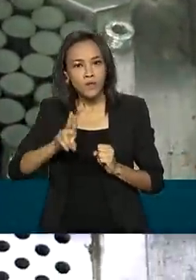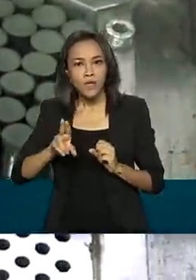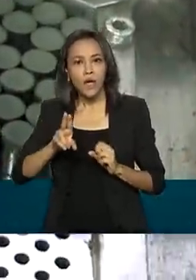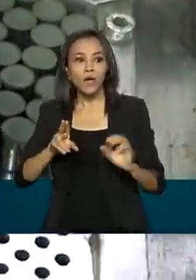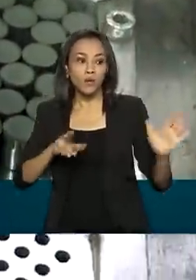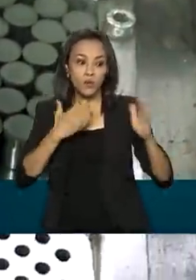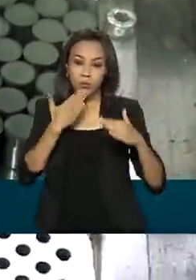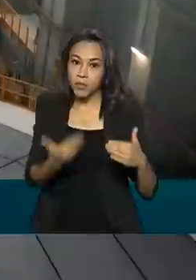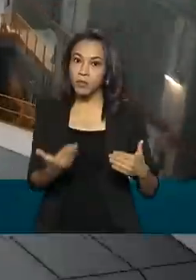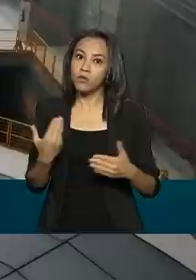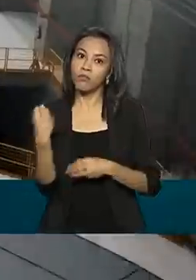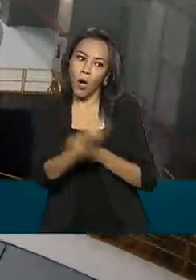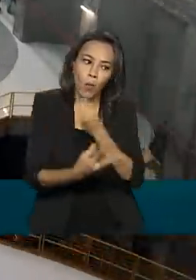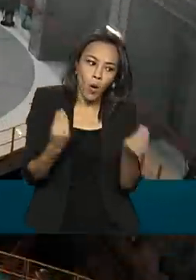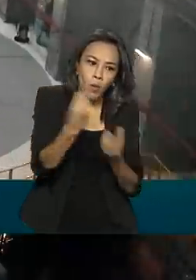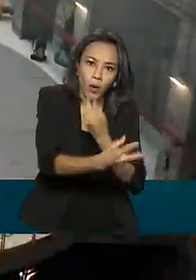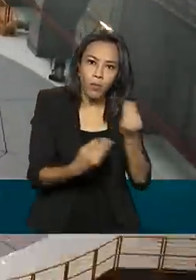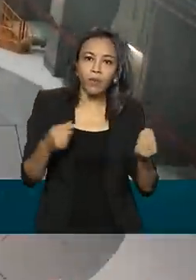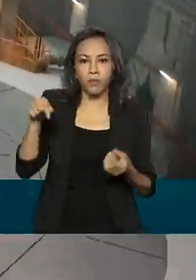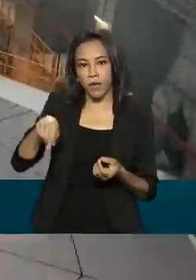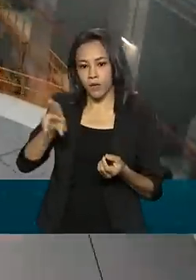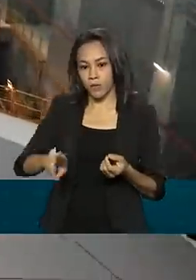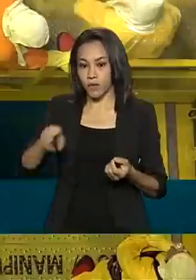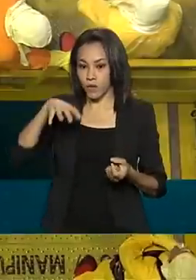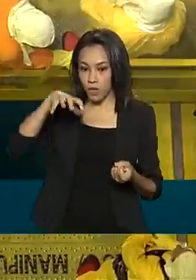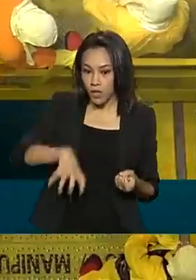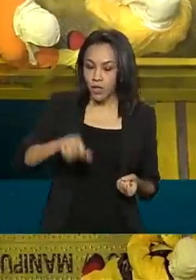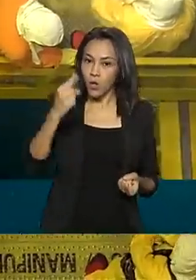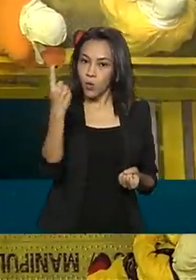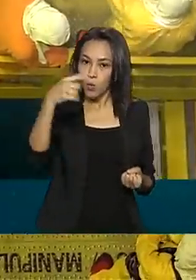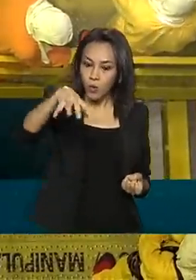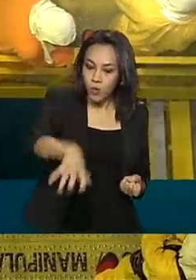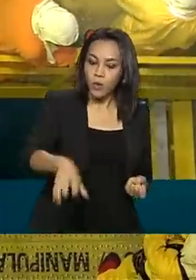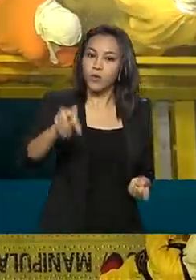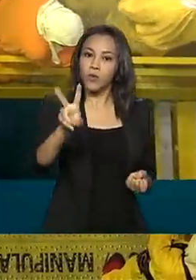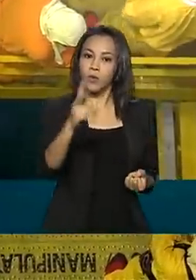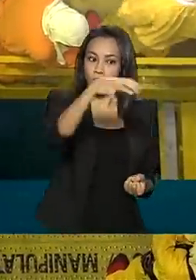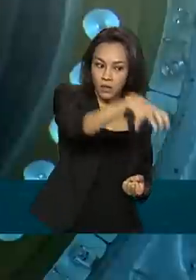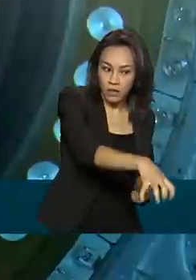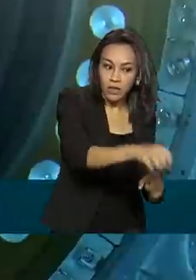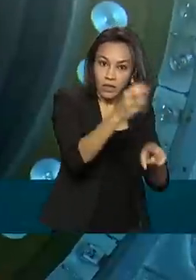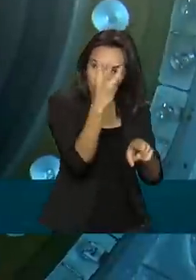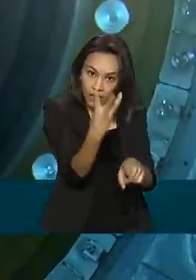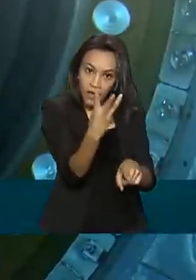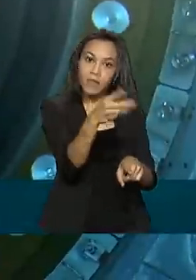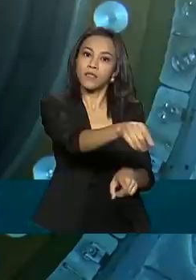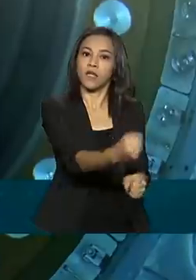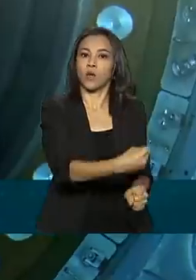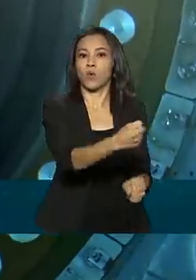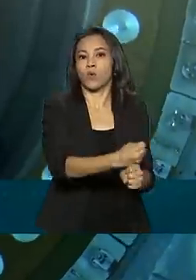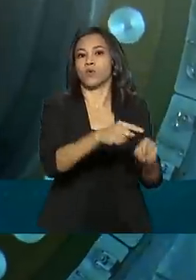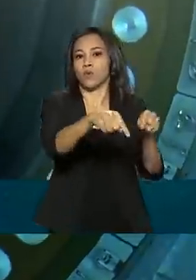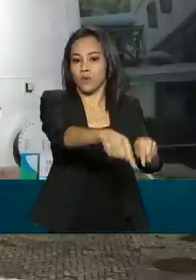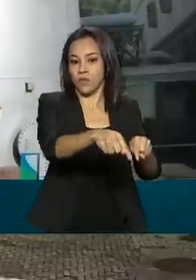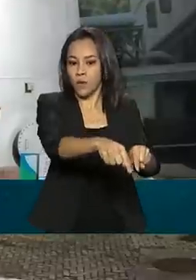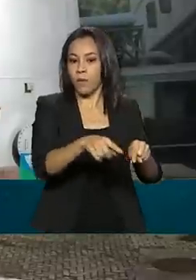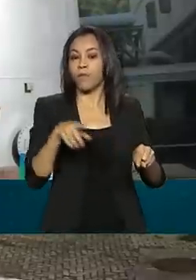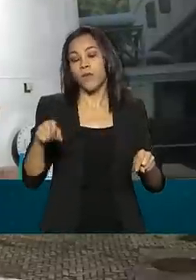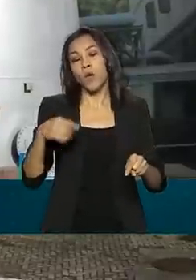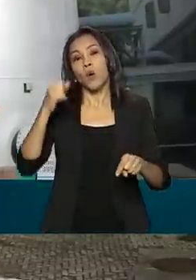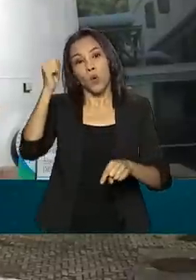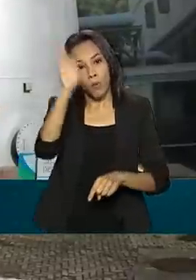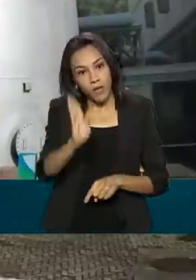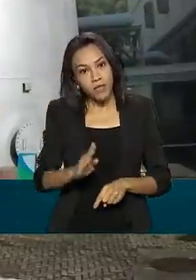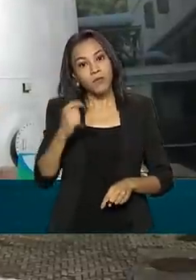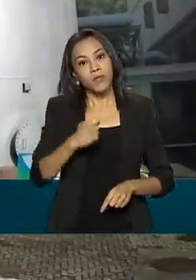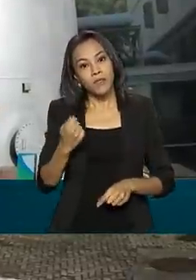das usinas de Angra 1 e 2 e de Angra 3, ainda em construção. Por enquanto, o Brasil precisa importar o